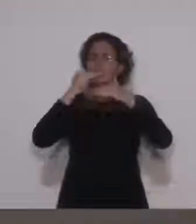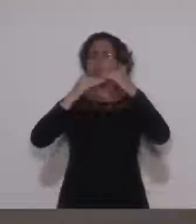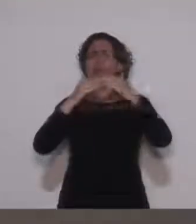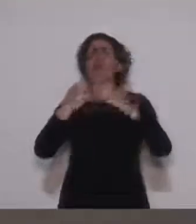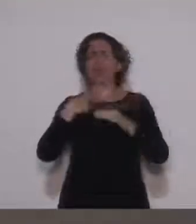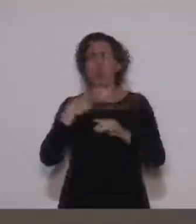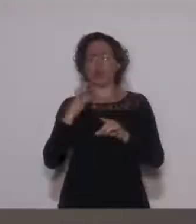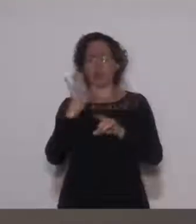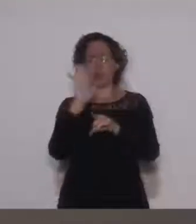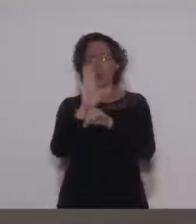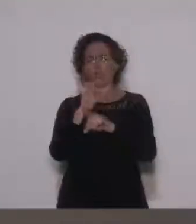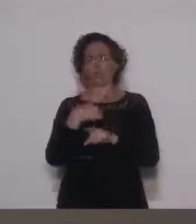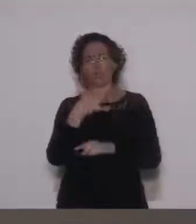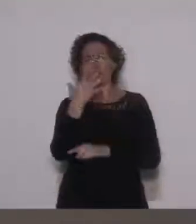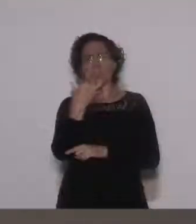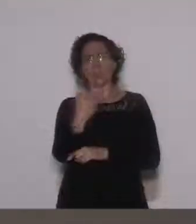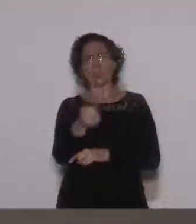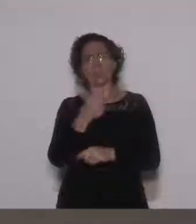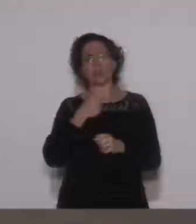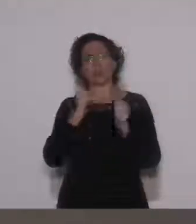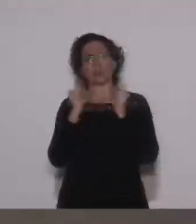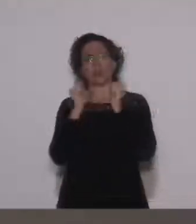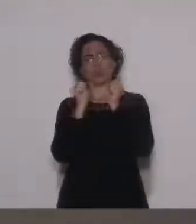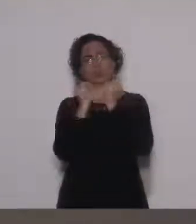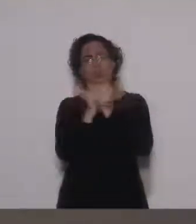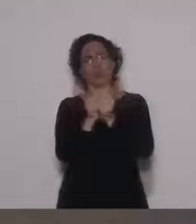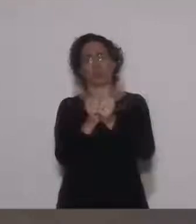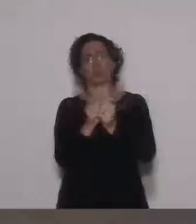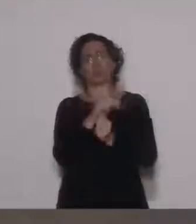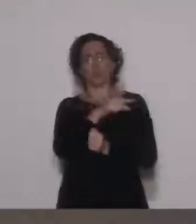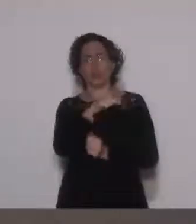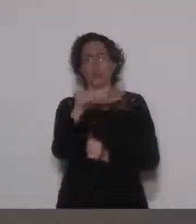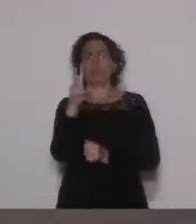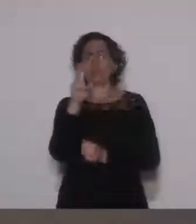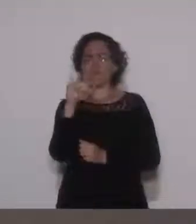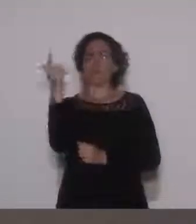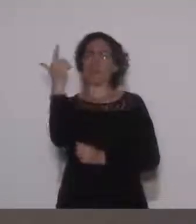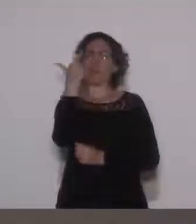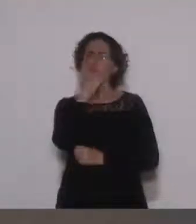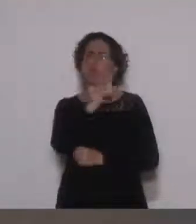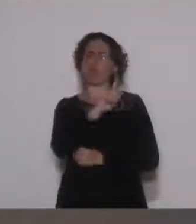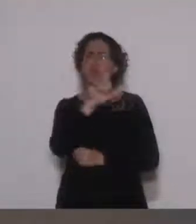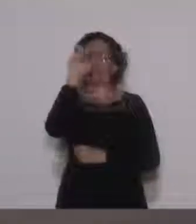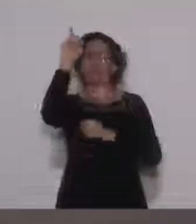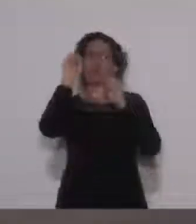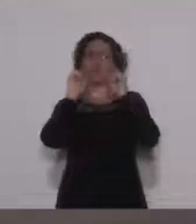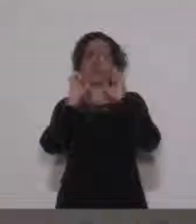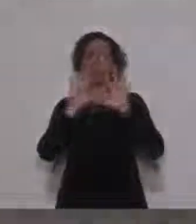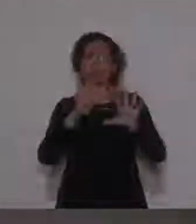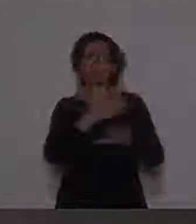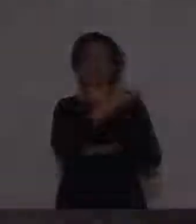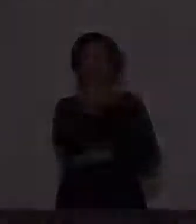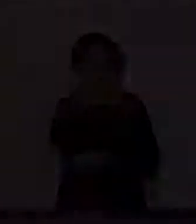conte comigo, que nós estamos juntos e, com certeza, vocês adquiriram essa vitória. Deus que abençoe a todos.